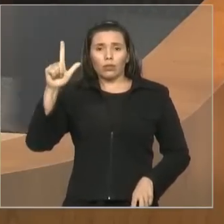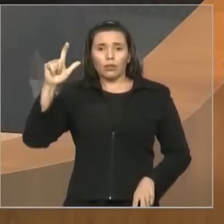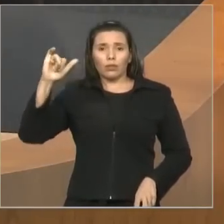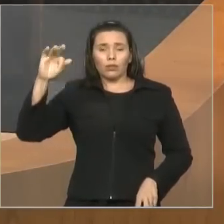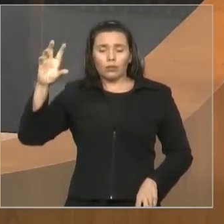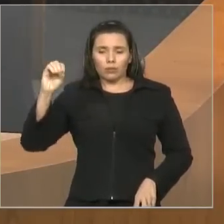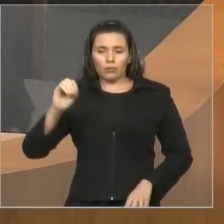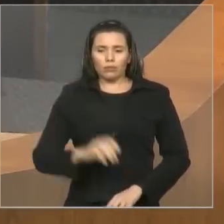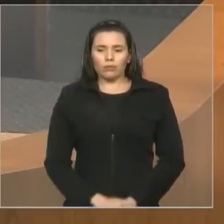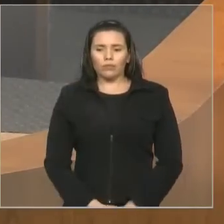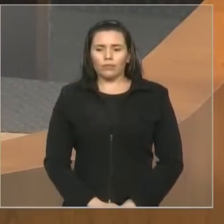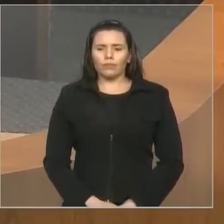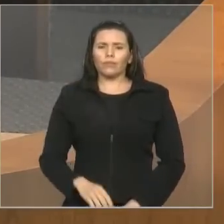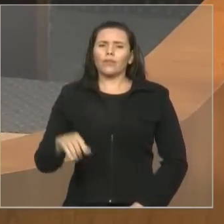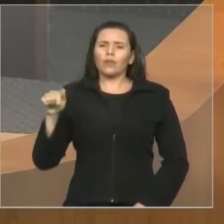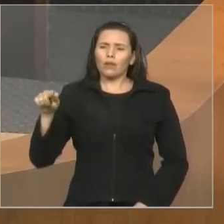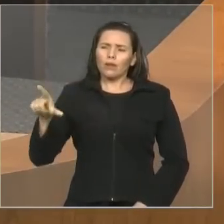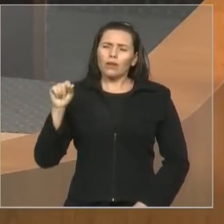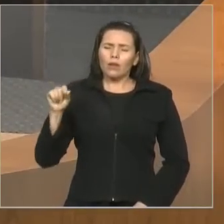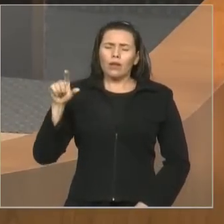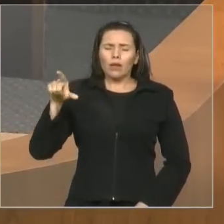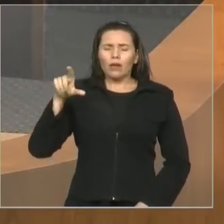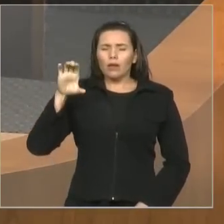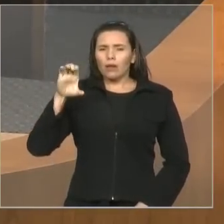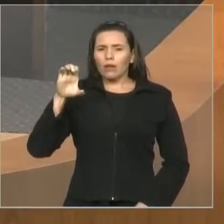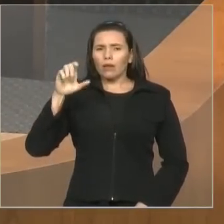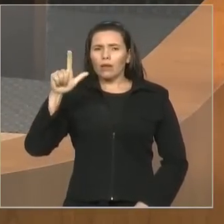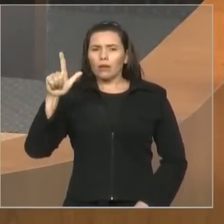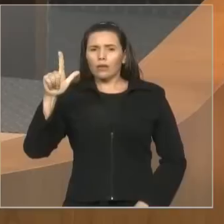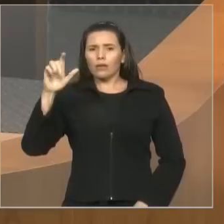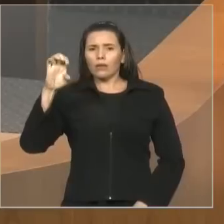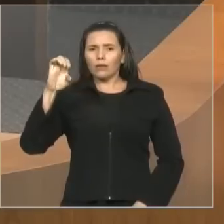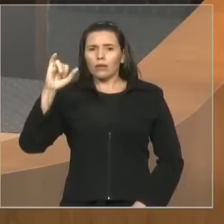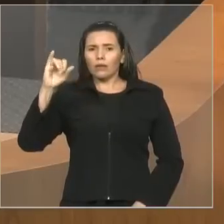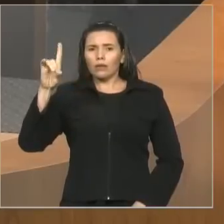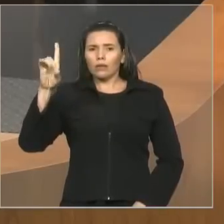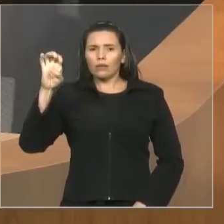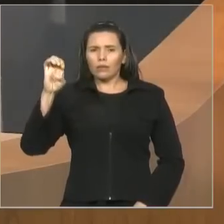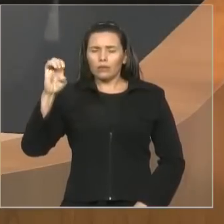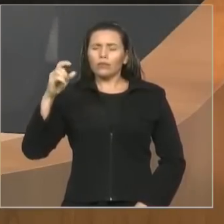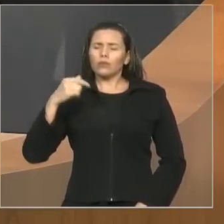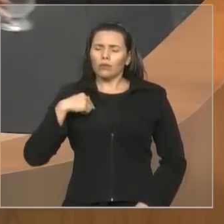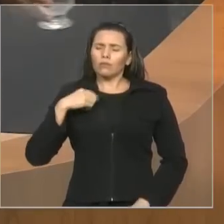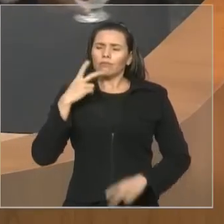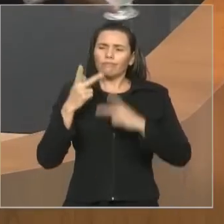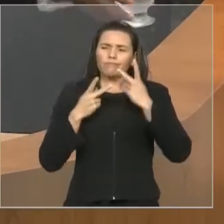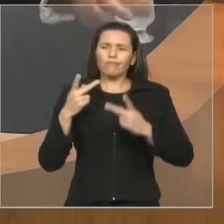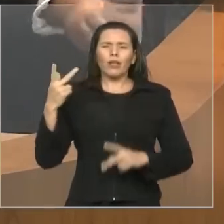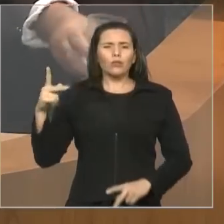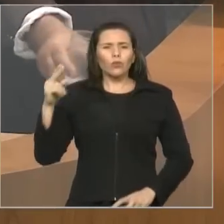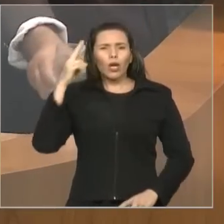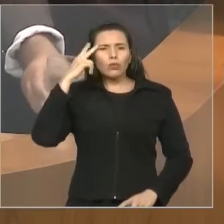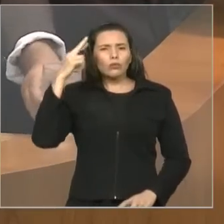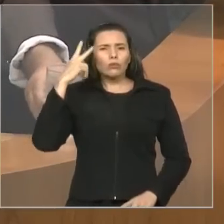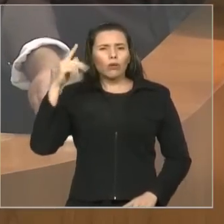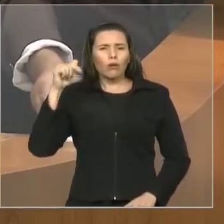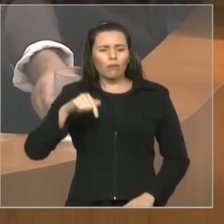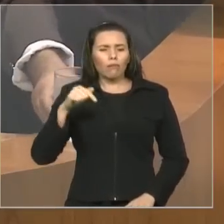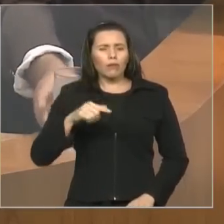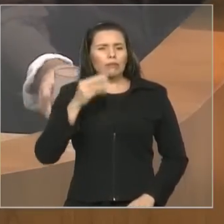referência a você, pela história que você tem nessa casa e, sobretudo,